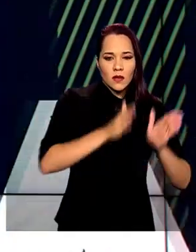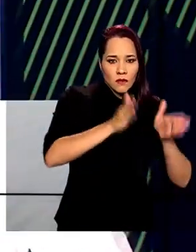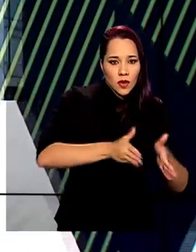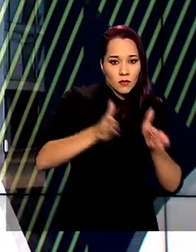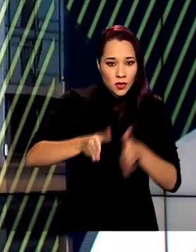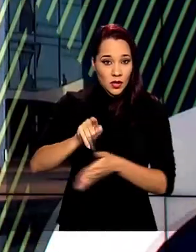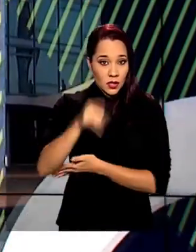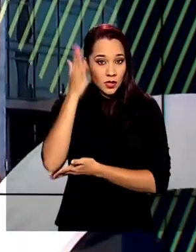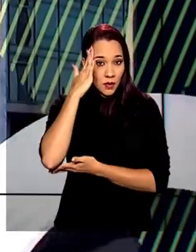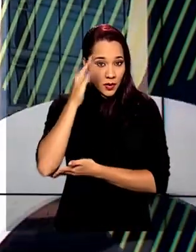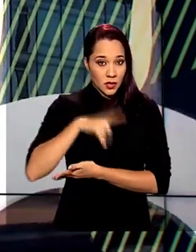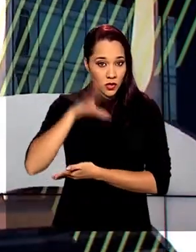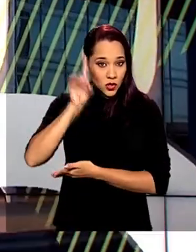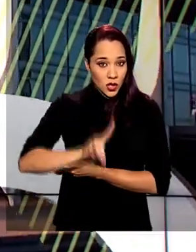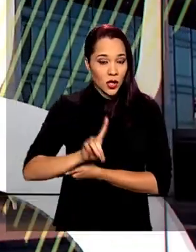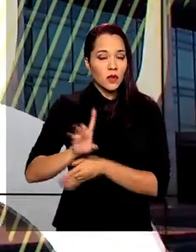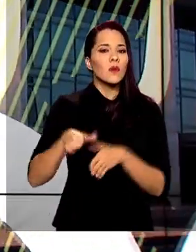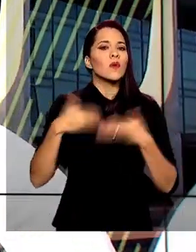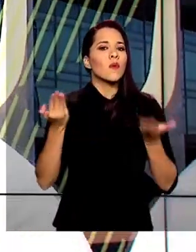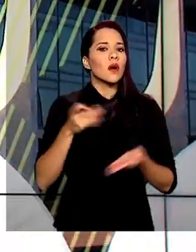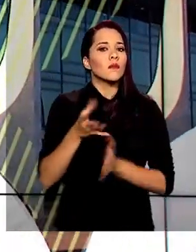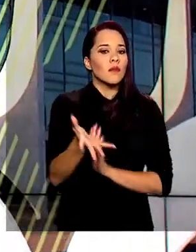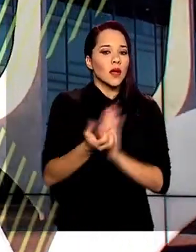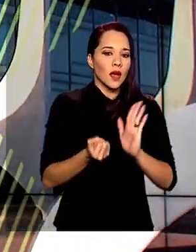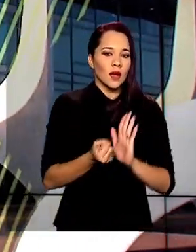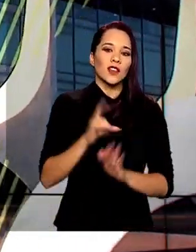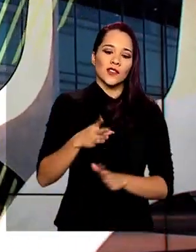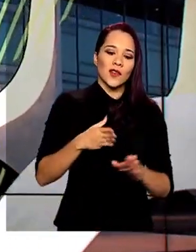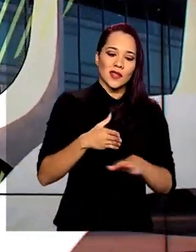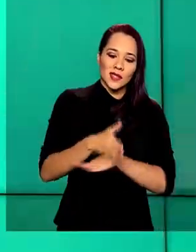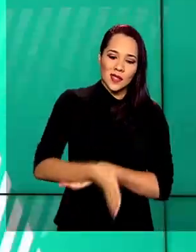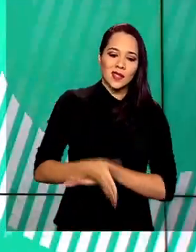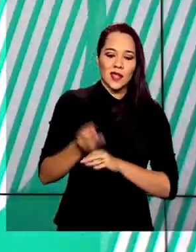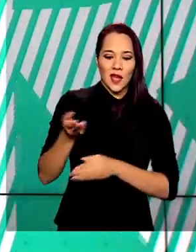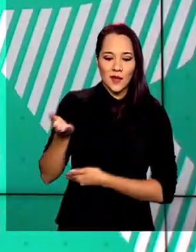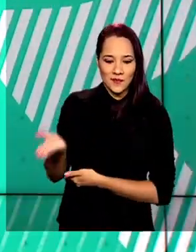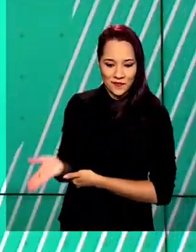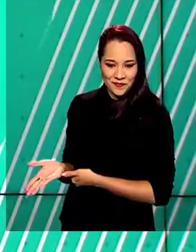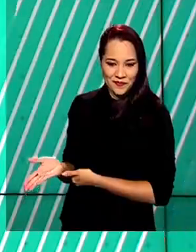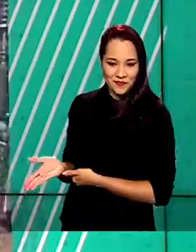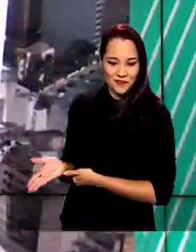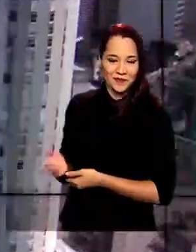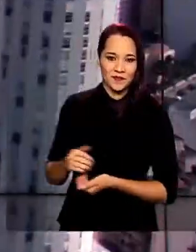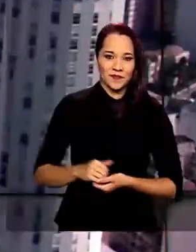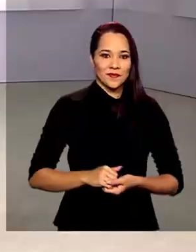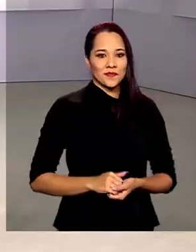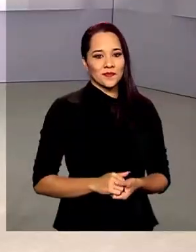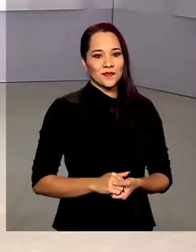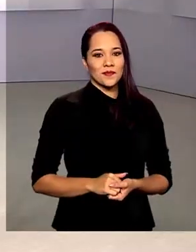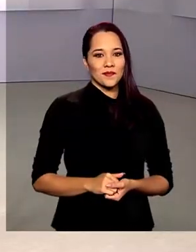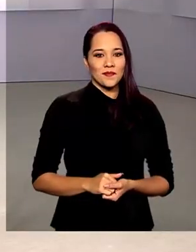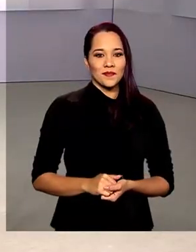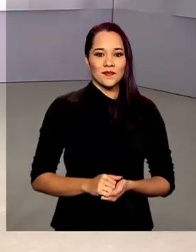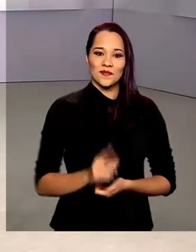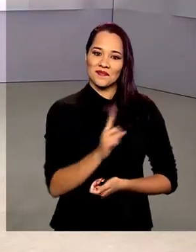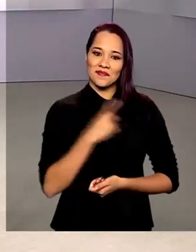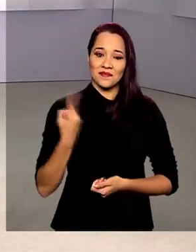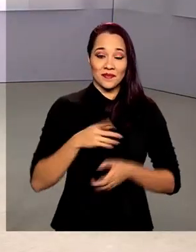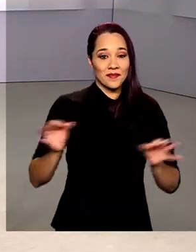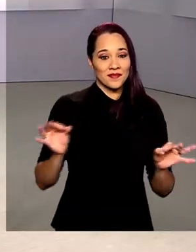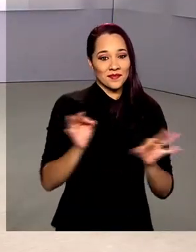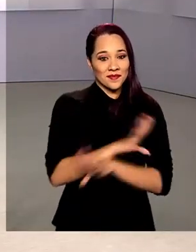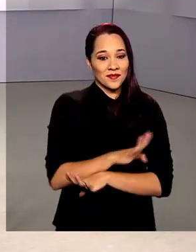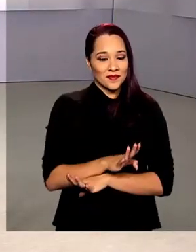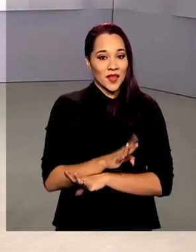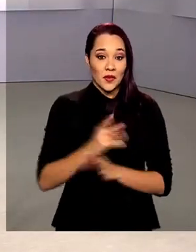saber se você tem direito e quando deve receber, é só acessar o endereço que aparece aí na sua tela. E o governo agora